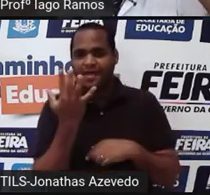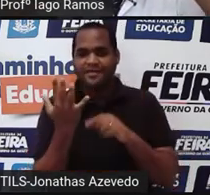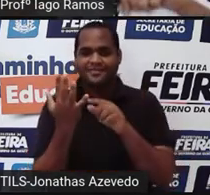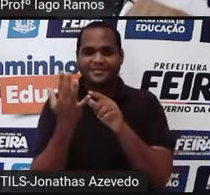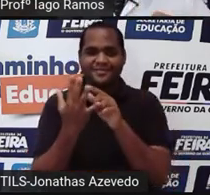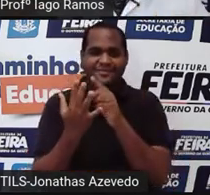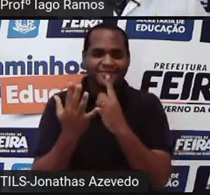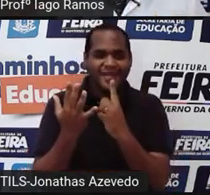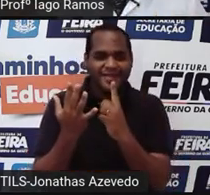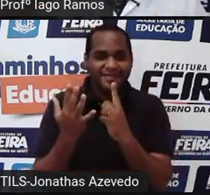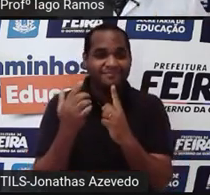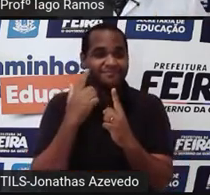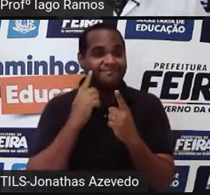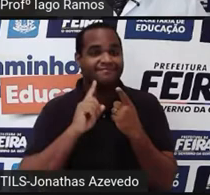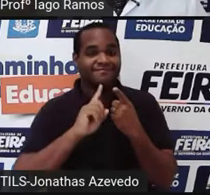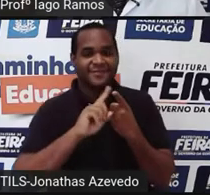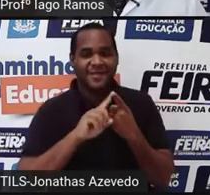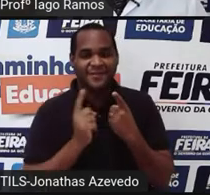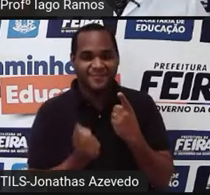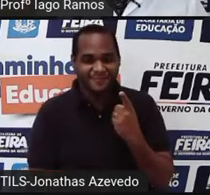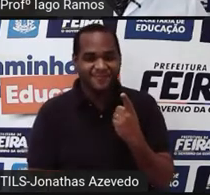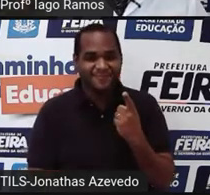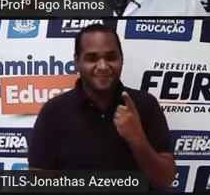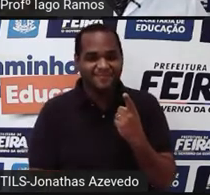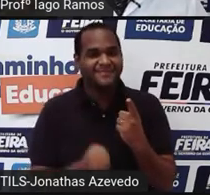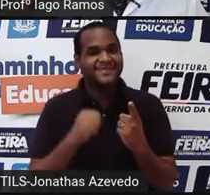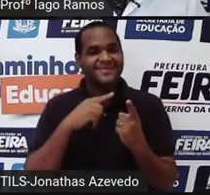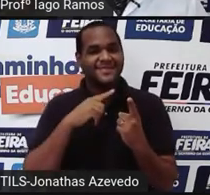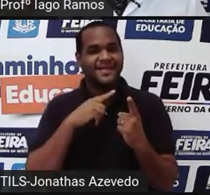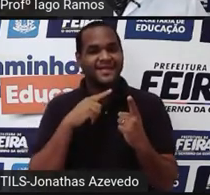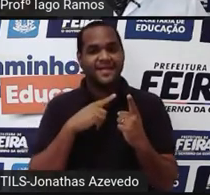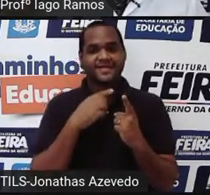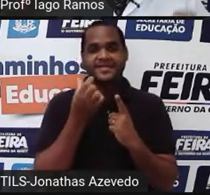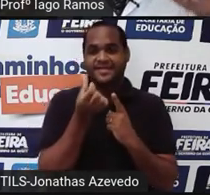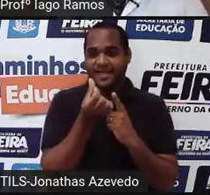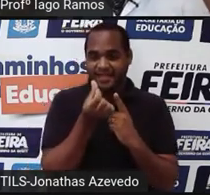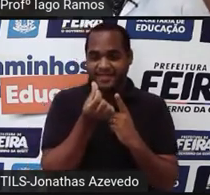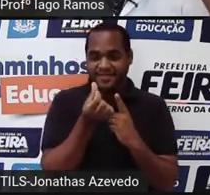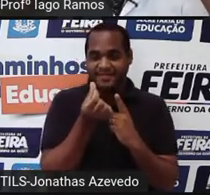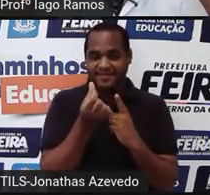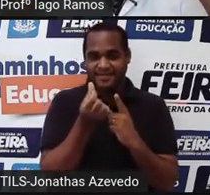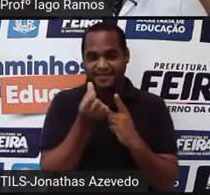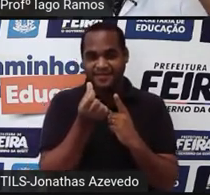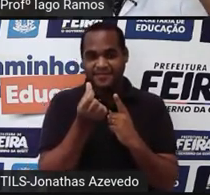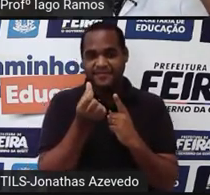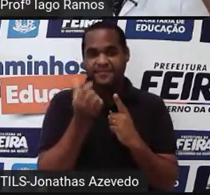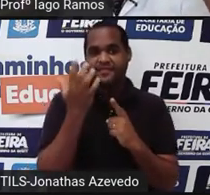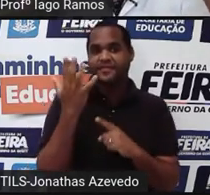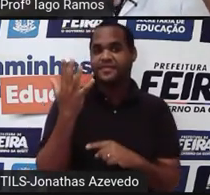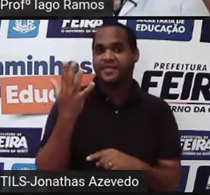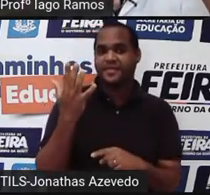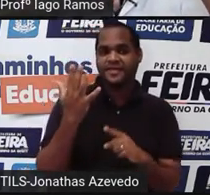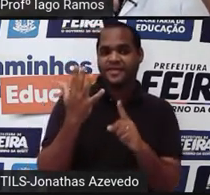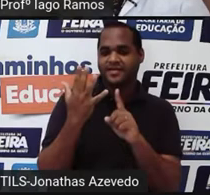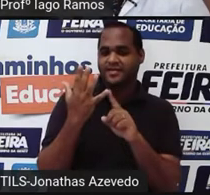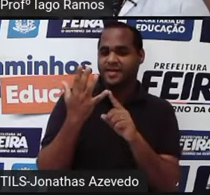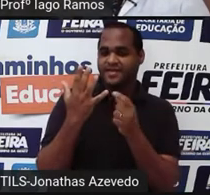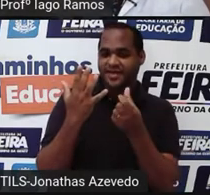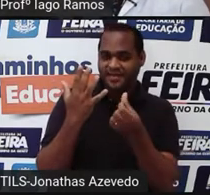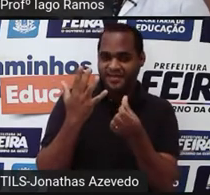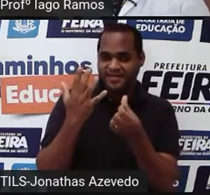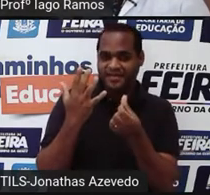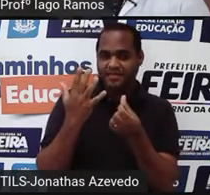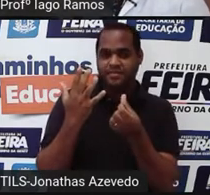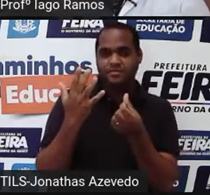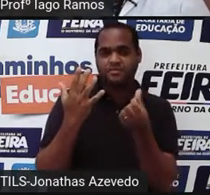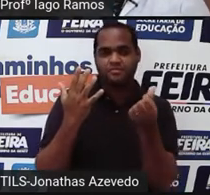então nessa gaveta tem seis pastas, nessa gaveta mais seis, então aqui